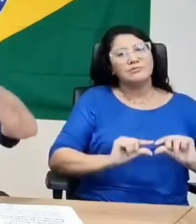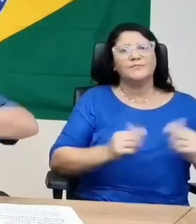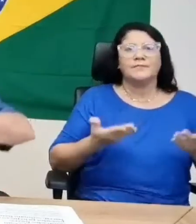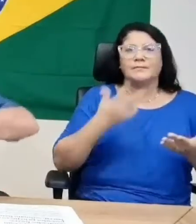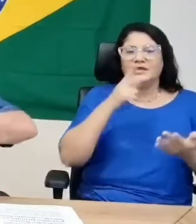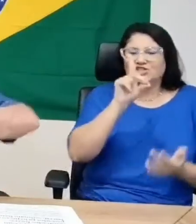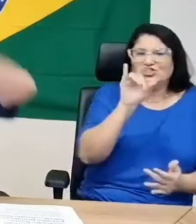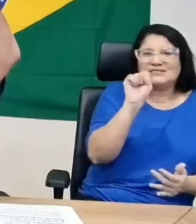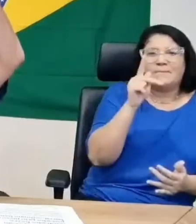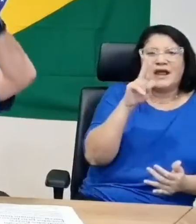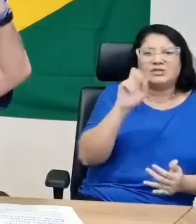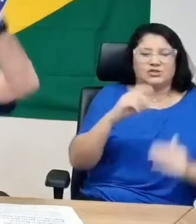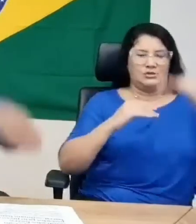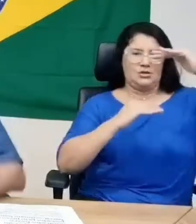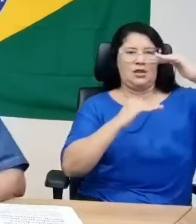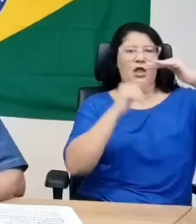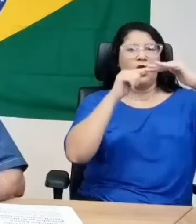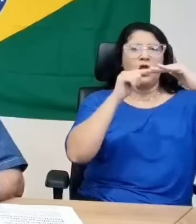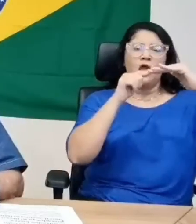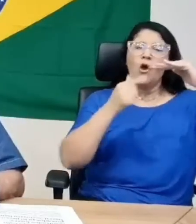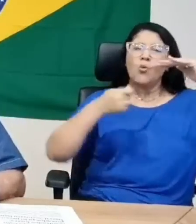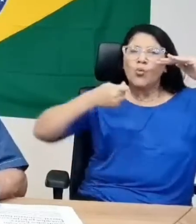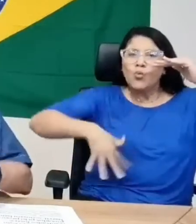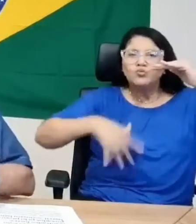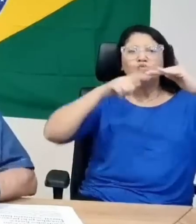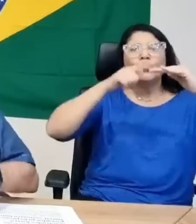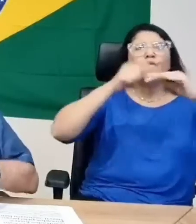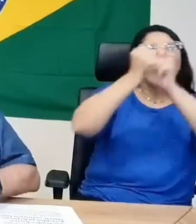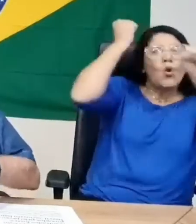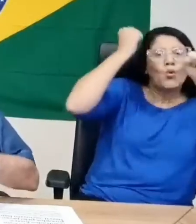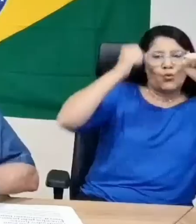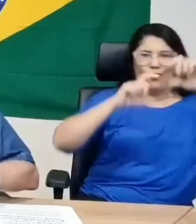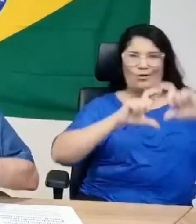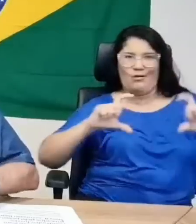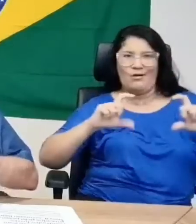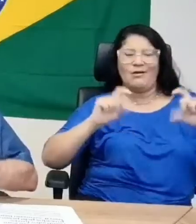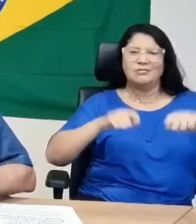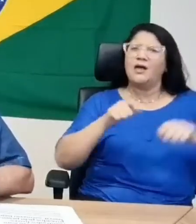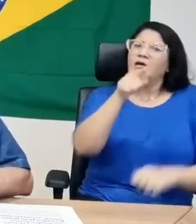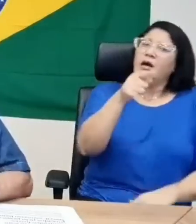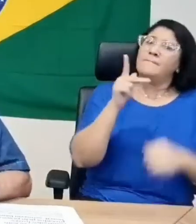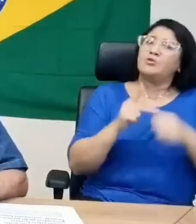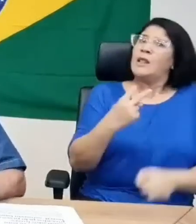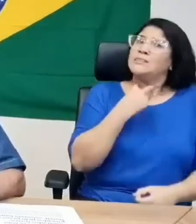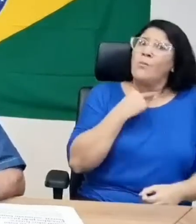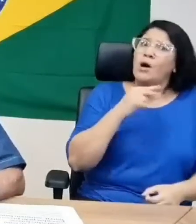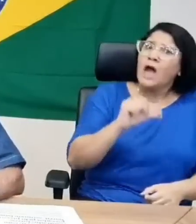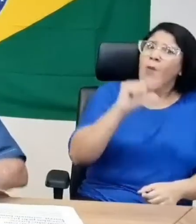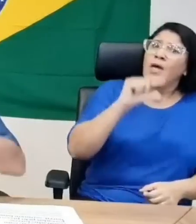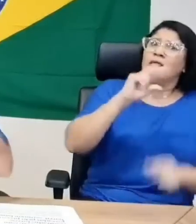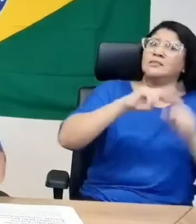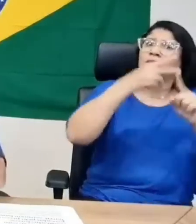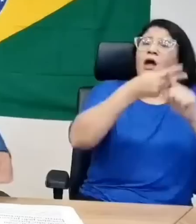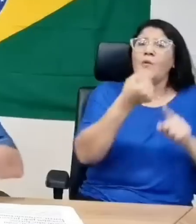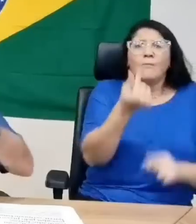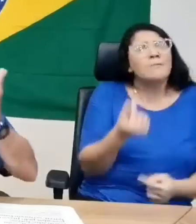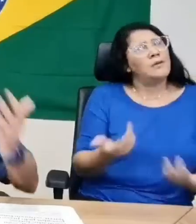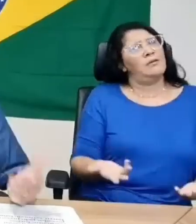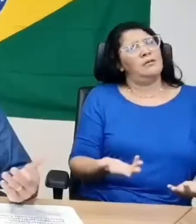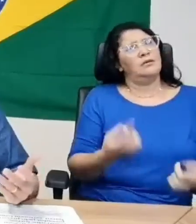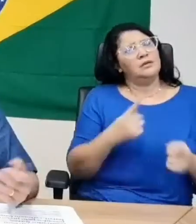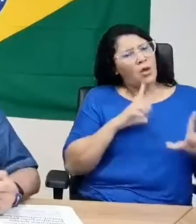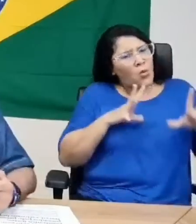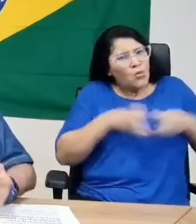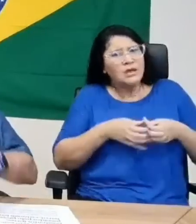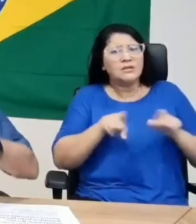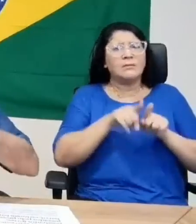se não me engano, né? É entre o custo e o lucro. A Petrobras não pode aumentar mais o preço dos combustíveis. O Conselho, com